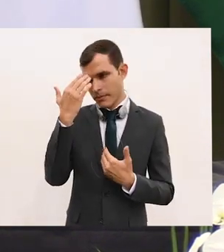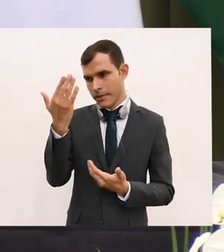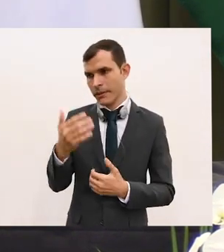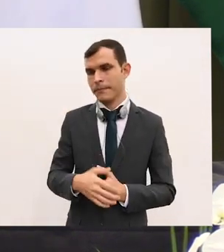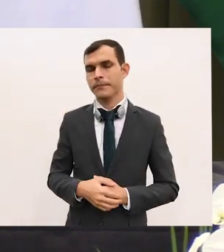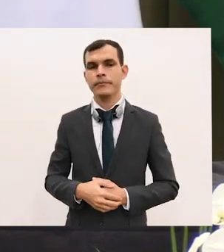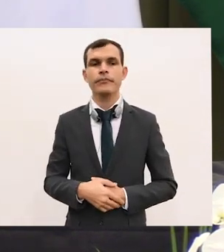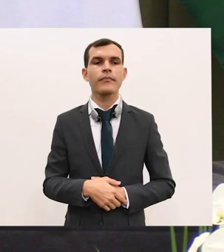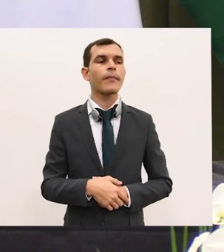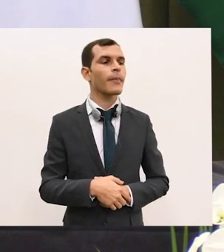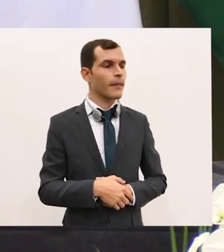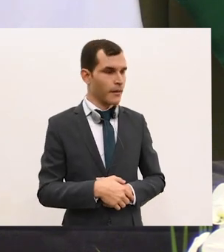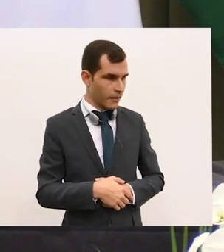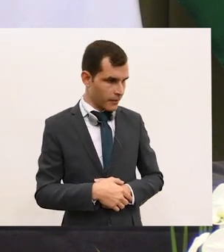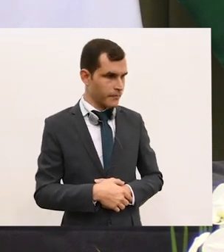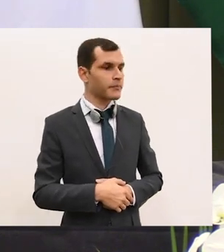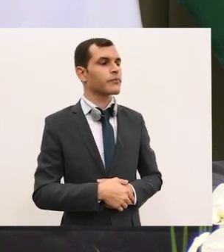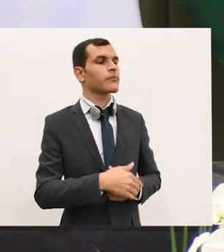Obrigado, Jamile.